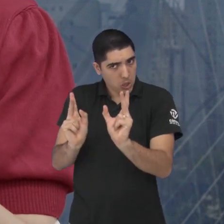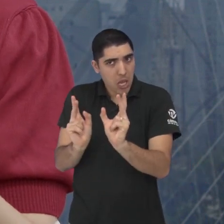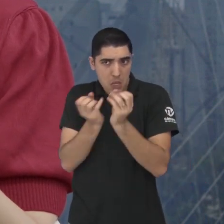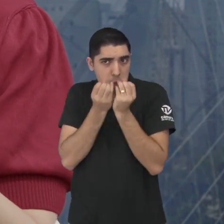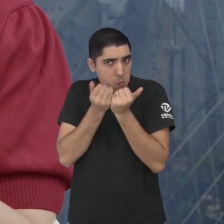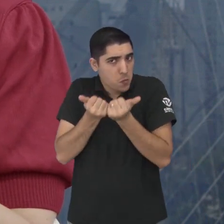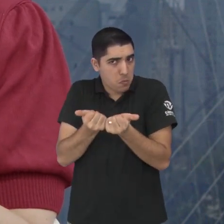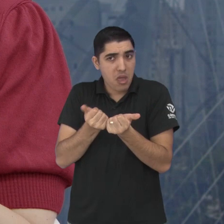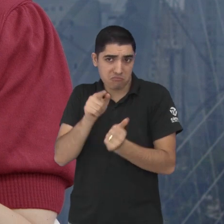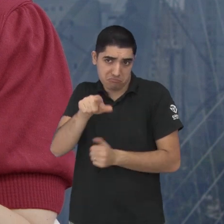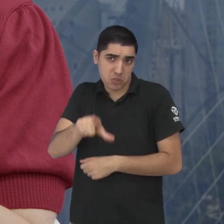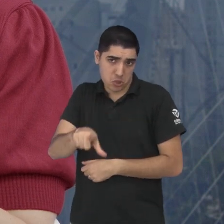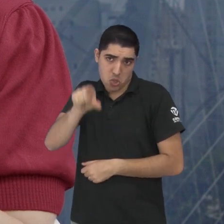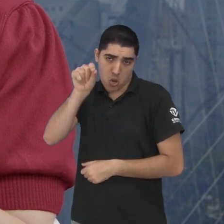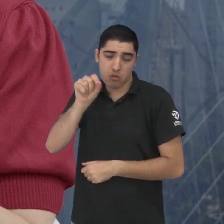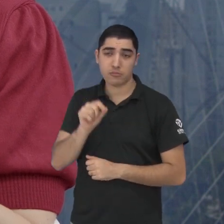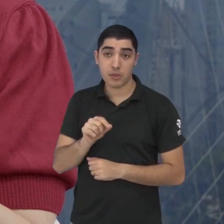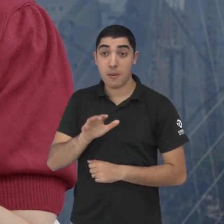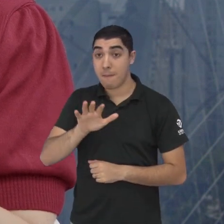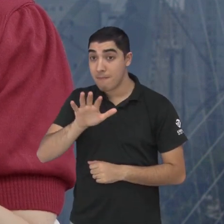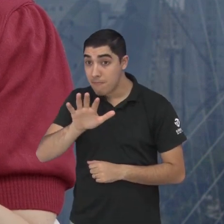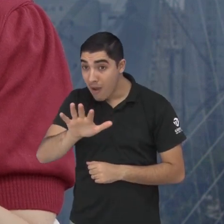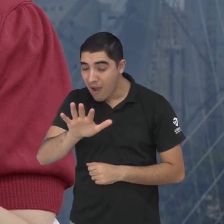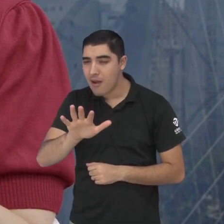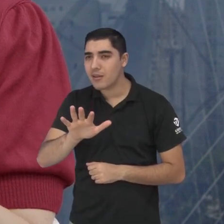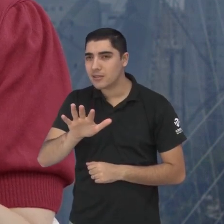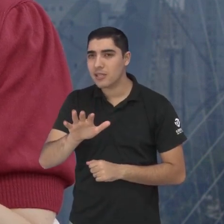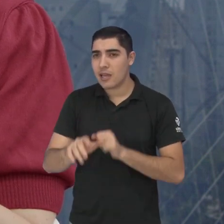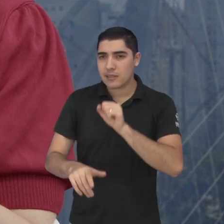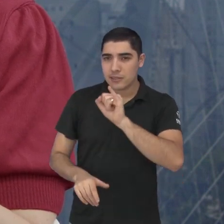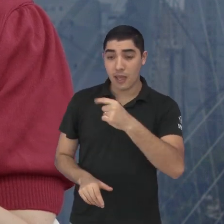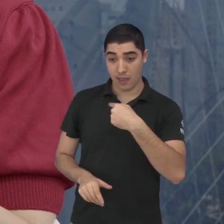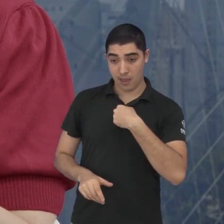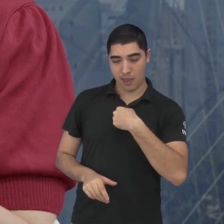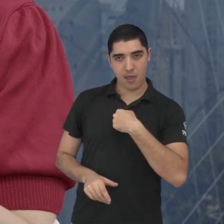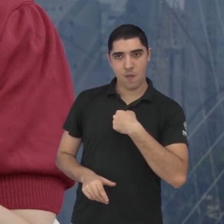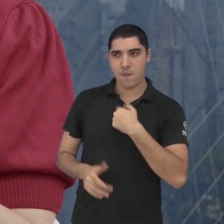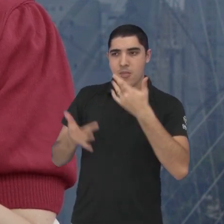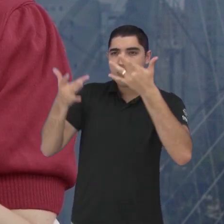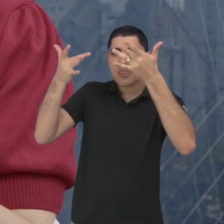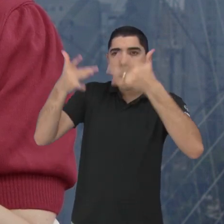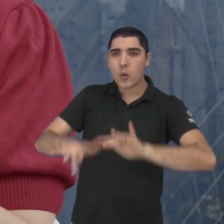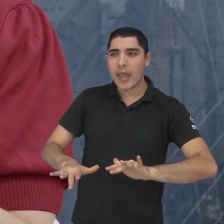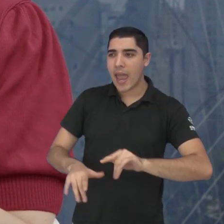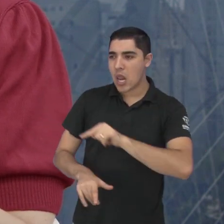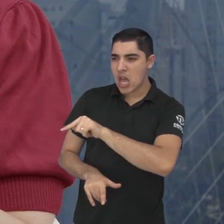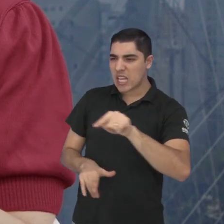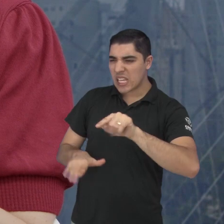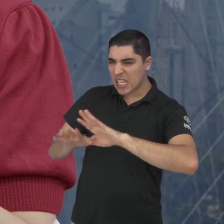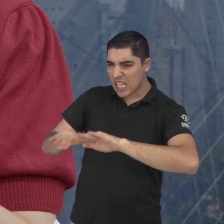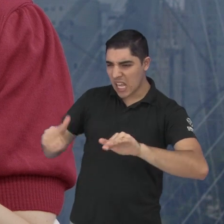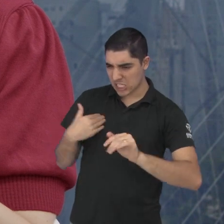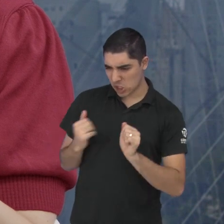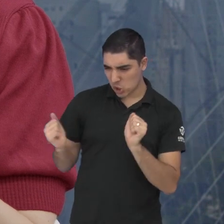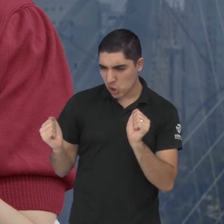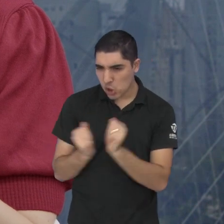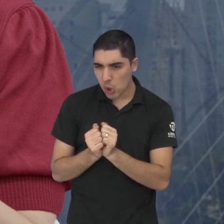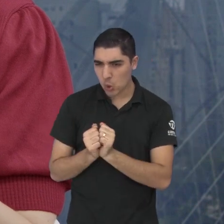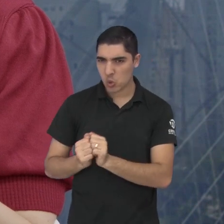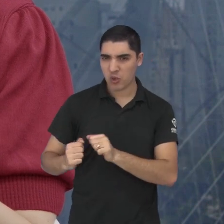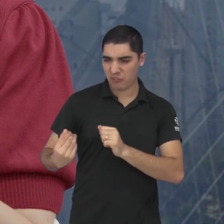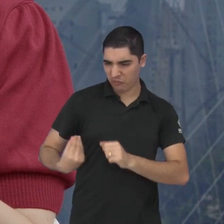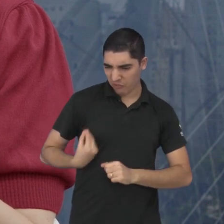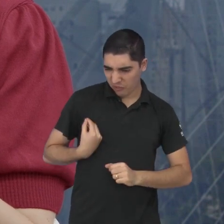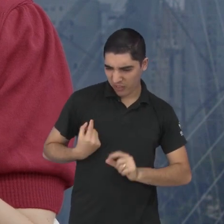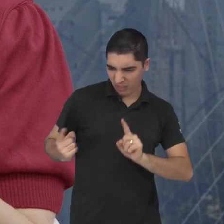ok é uma escolha minha pessoal agora a partir do momento que eu não quero que crianças estejam no mesmo ambiente que eu